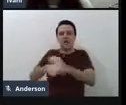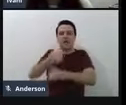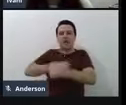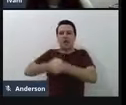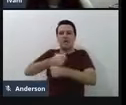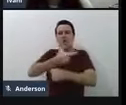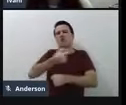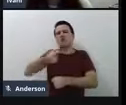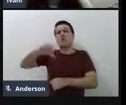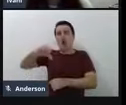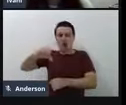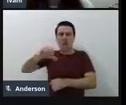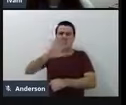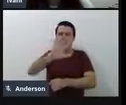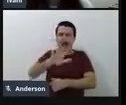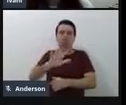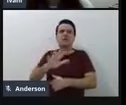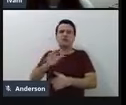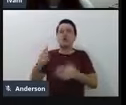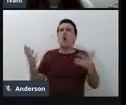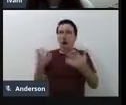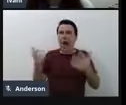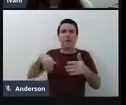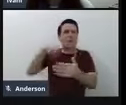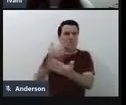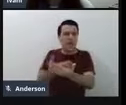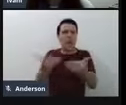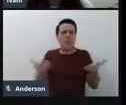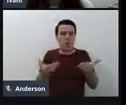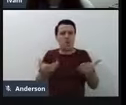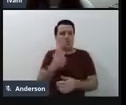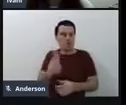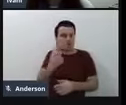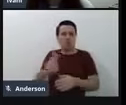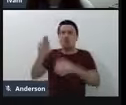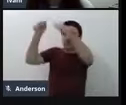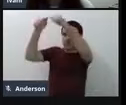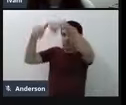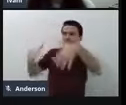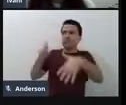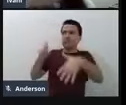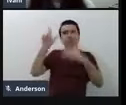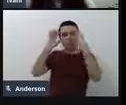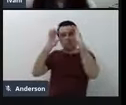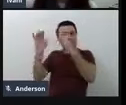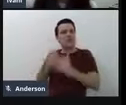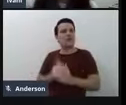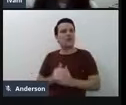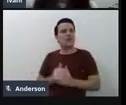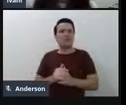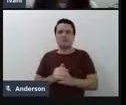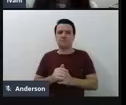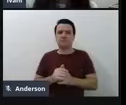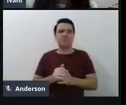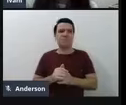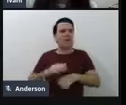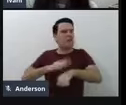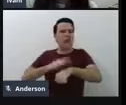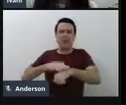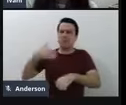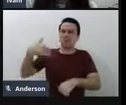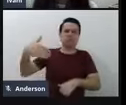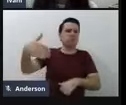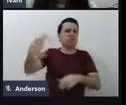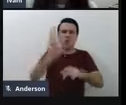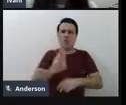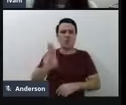mas muito atual, vai continuar, para mim, sendo aí muito atual por muito tempo, então, a gente tem ele lá disposto mesmo,